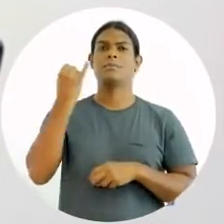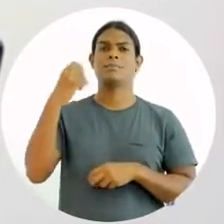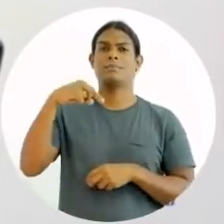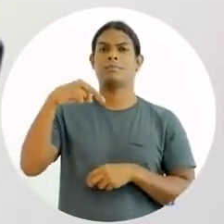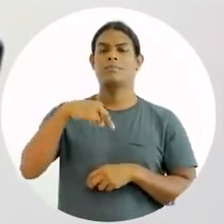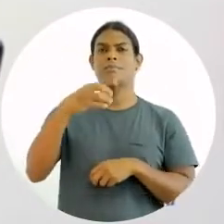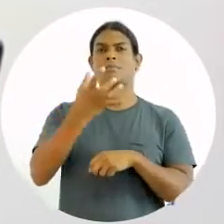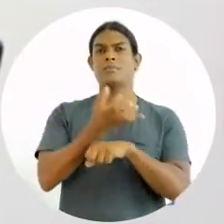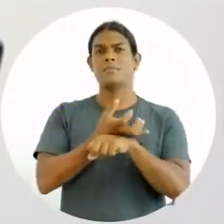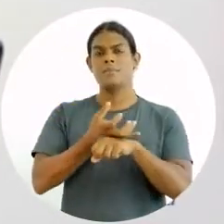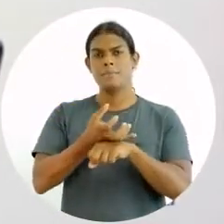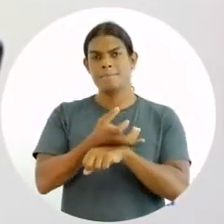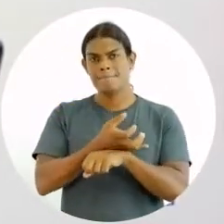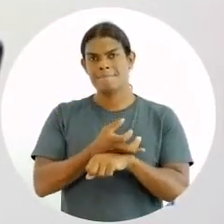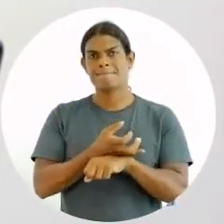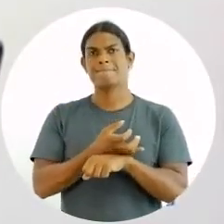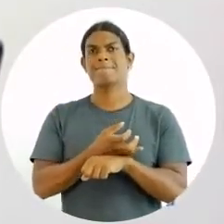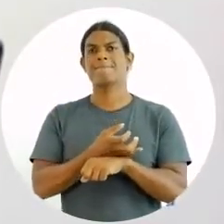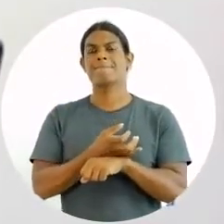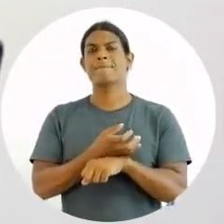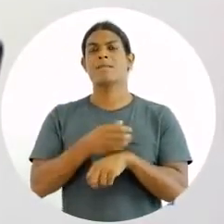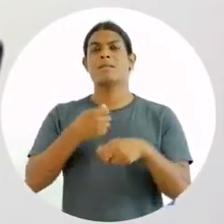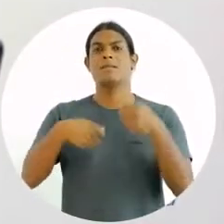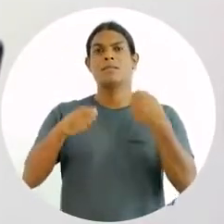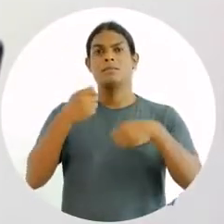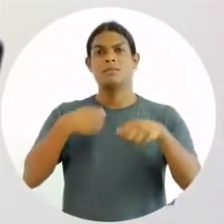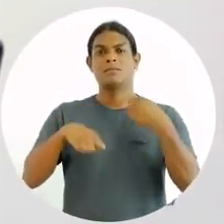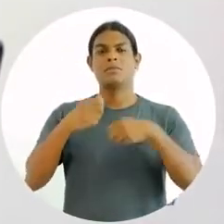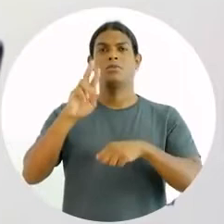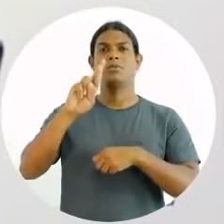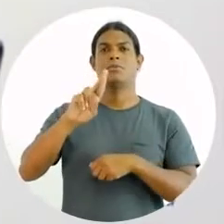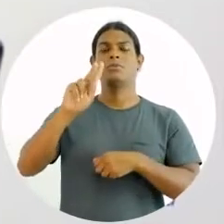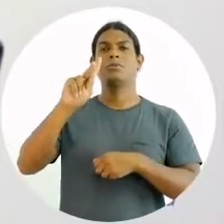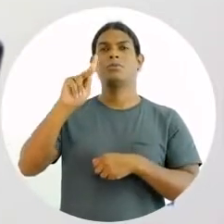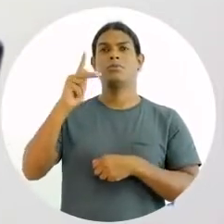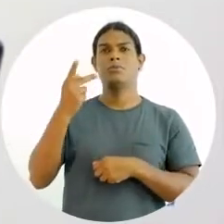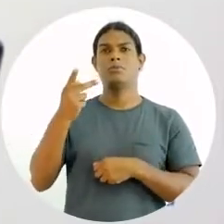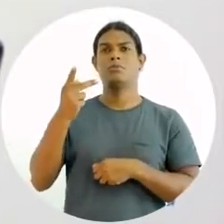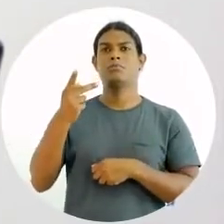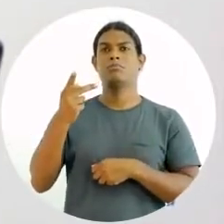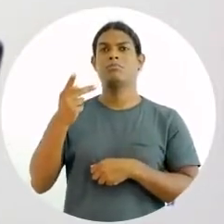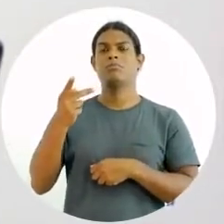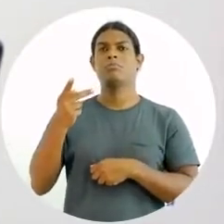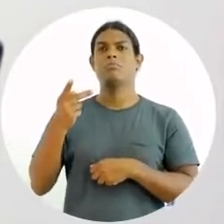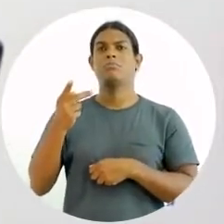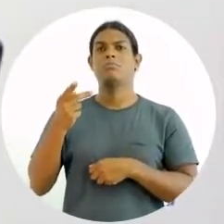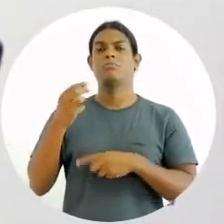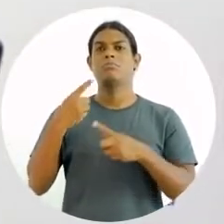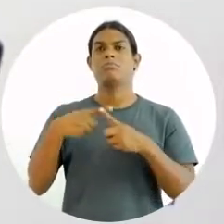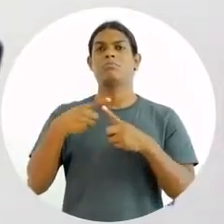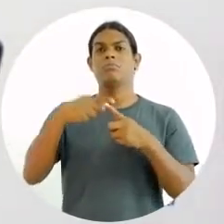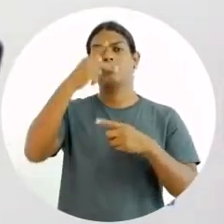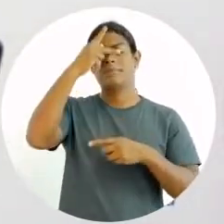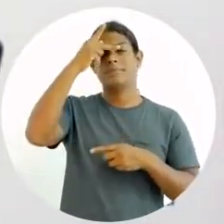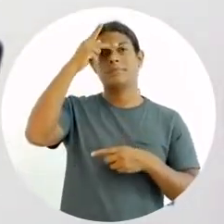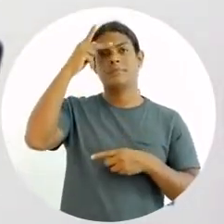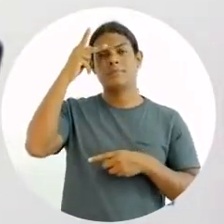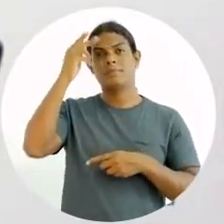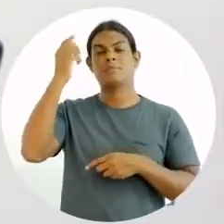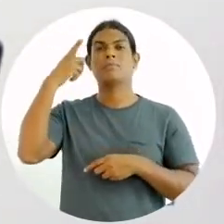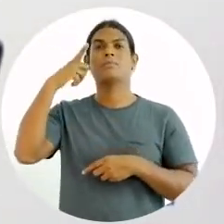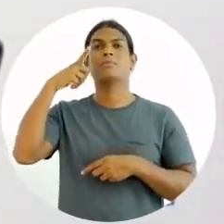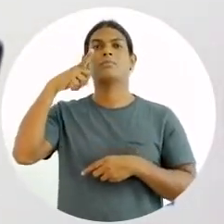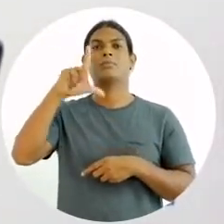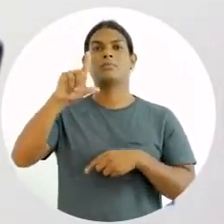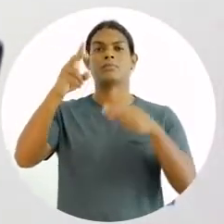nessa competência, é o que a gente chama de administração de recursos humanos. Aonde as empresas, elas conseguem